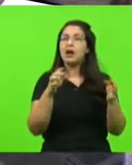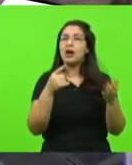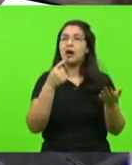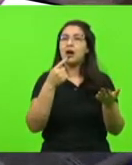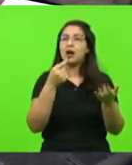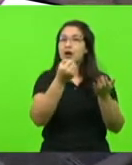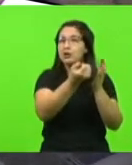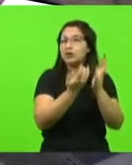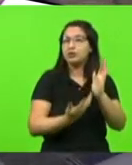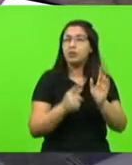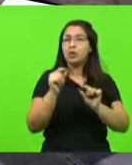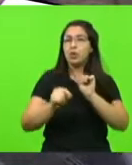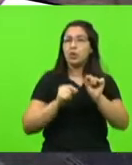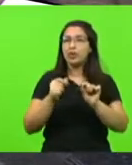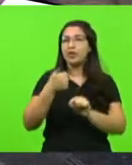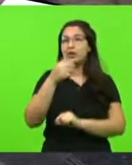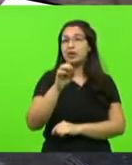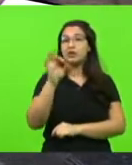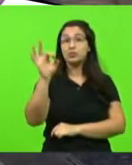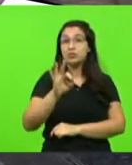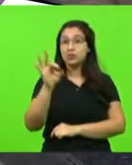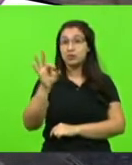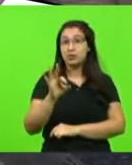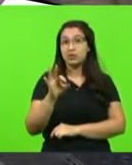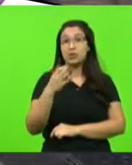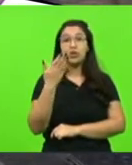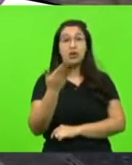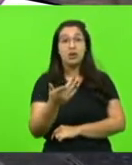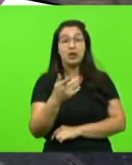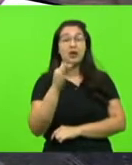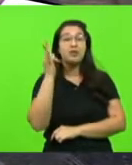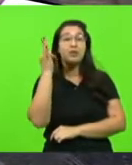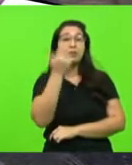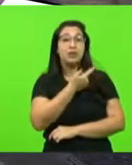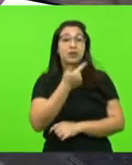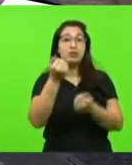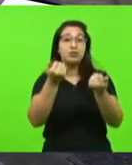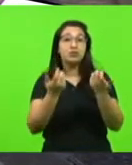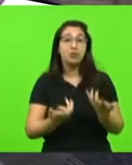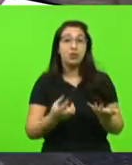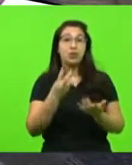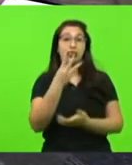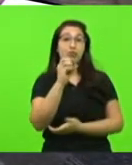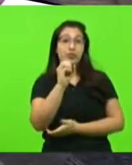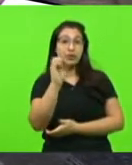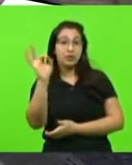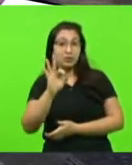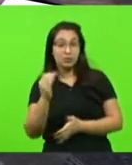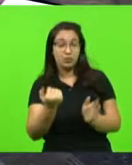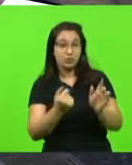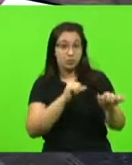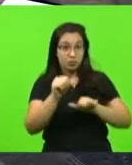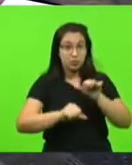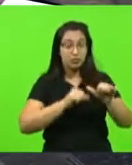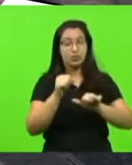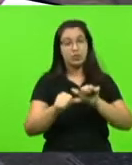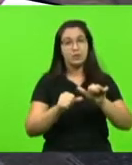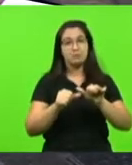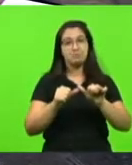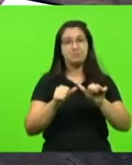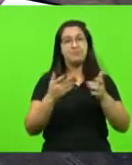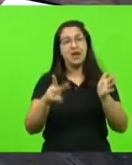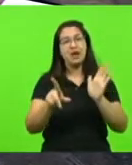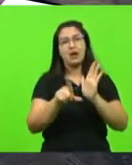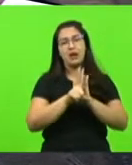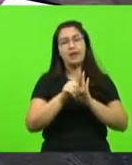O que o deputado Fabiano fez foi apenas elevar para 30%. Usando os argumentos que foram nos trazidos aqui nesse plenário, então, a própria lei